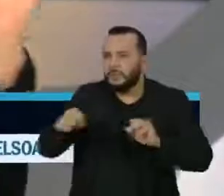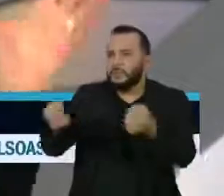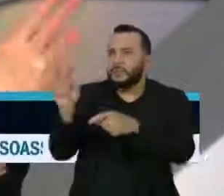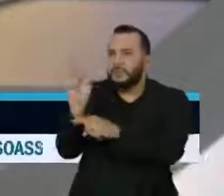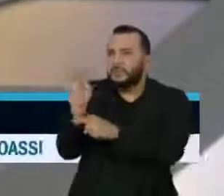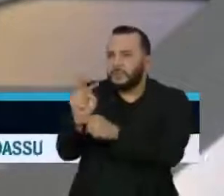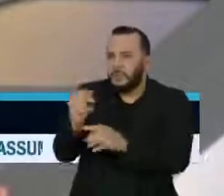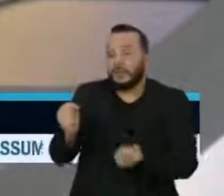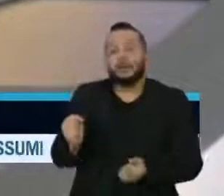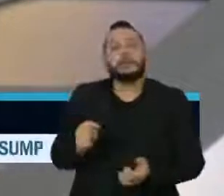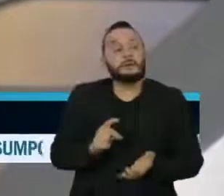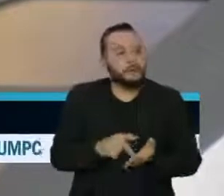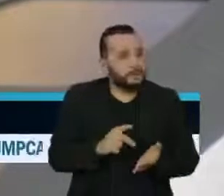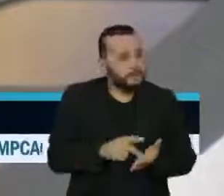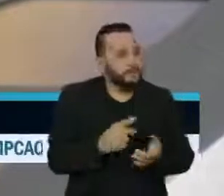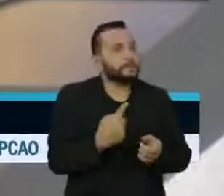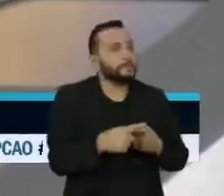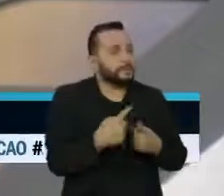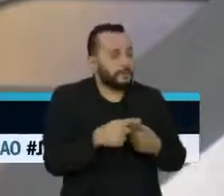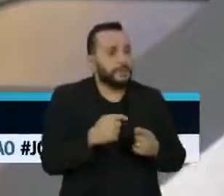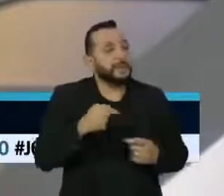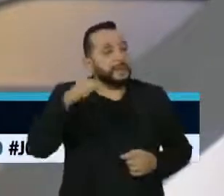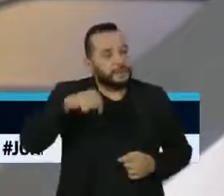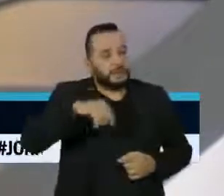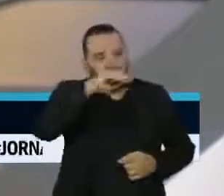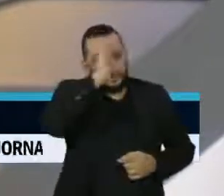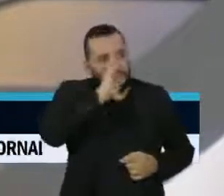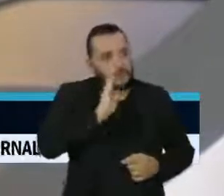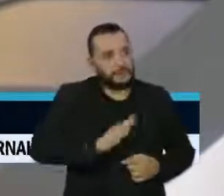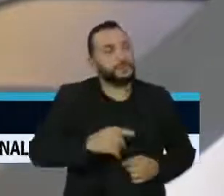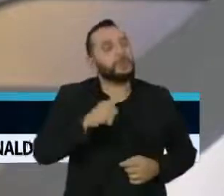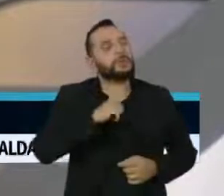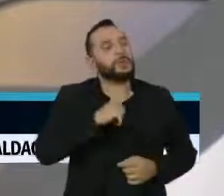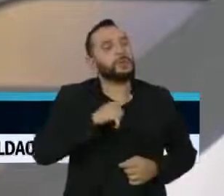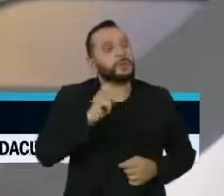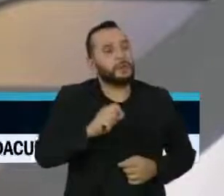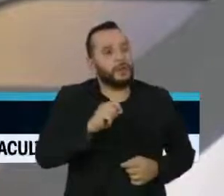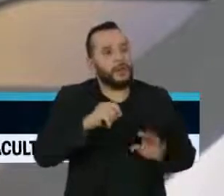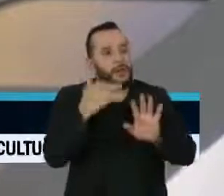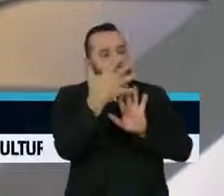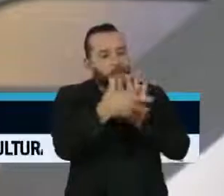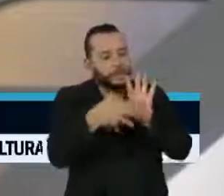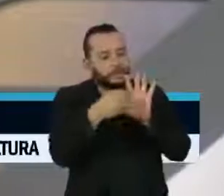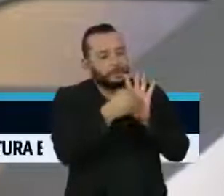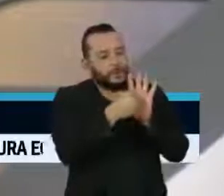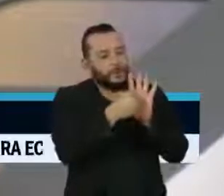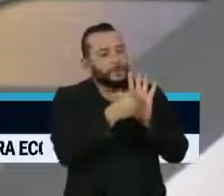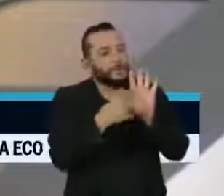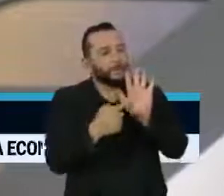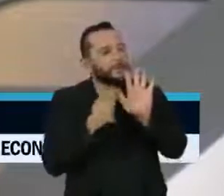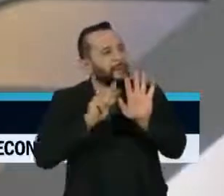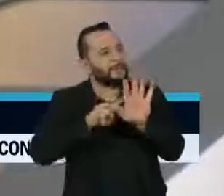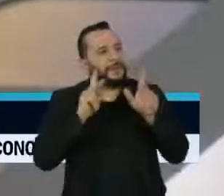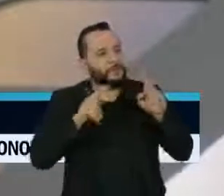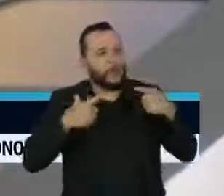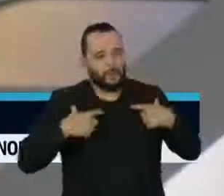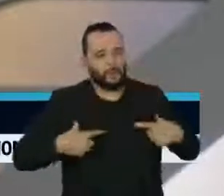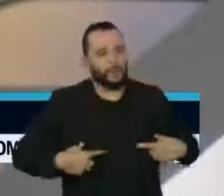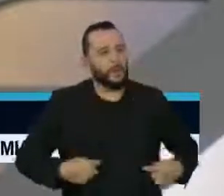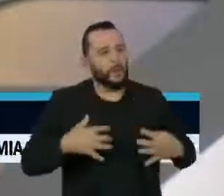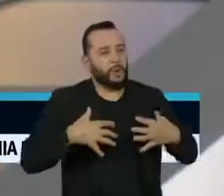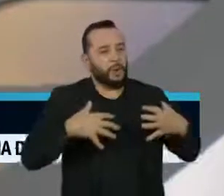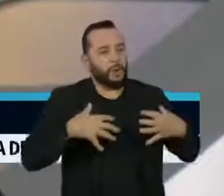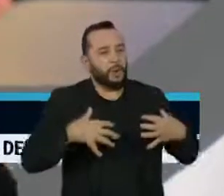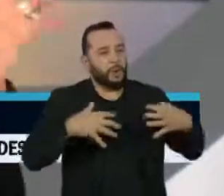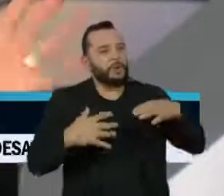imagem que vem é o nosso pulmão que a gente fala, então acho que é impossível no passado, a gente vendo as imagens,